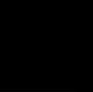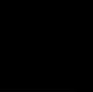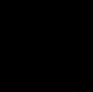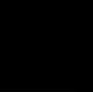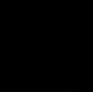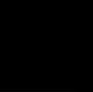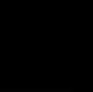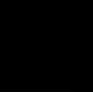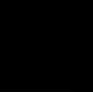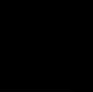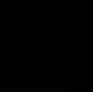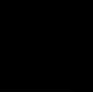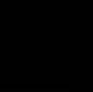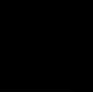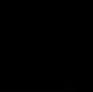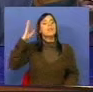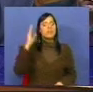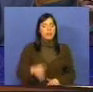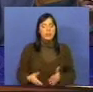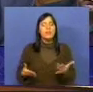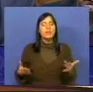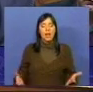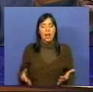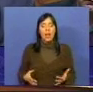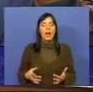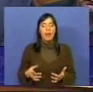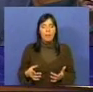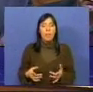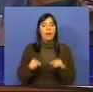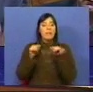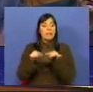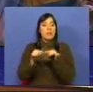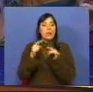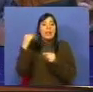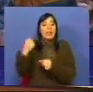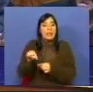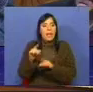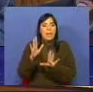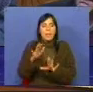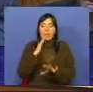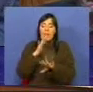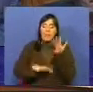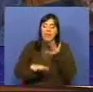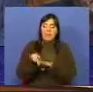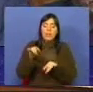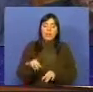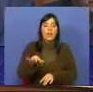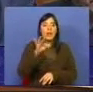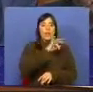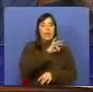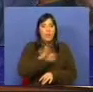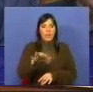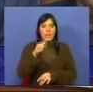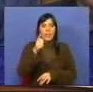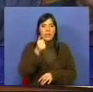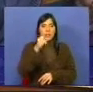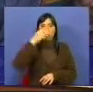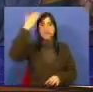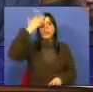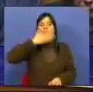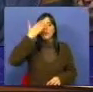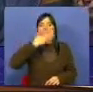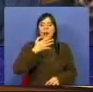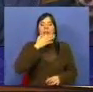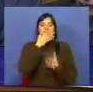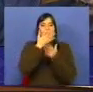Os senhores sabem que com a lei que têm é preciso perfazer 450 dias